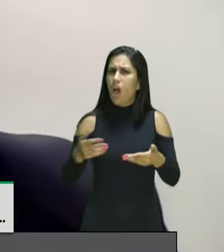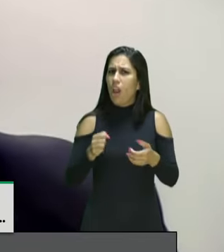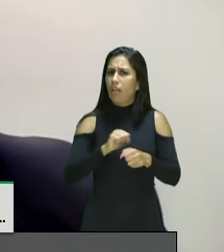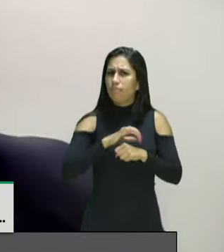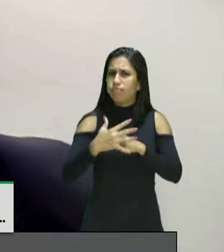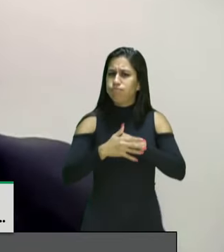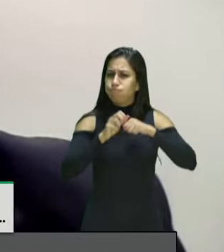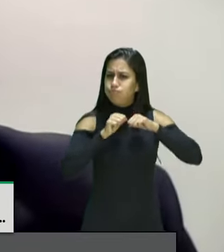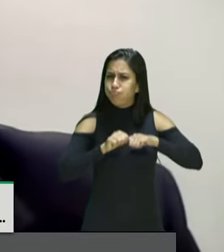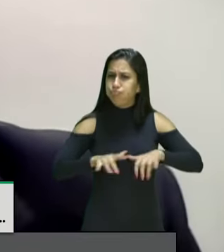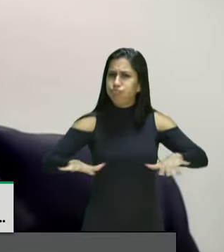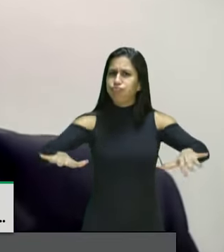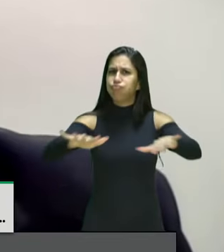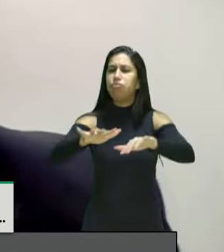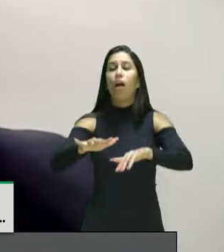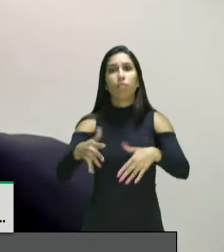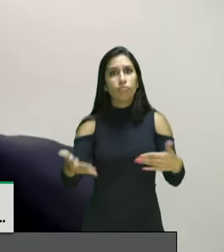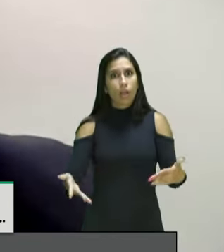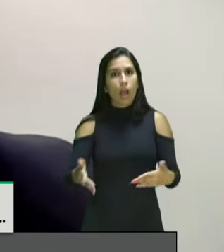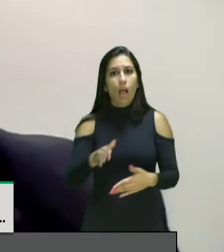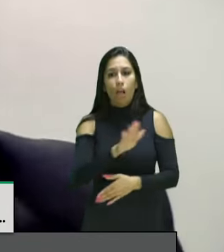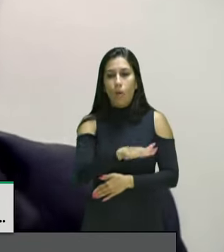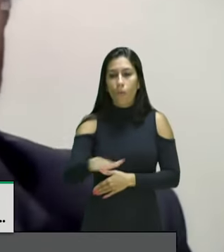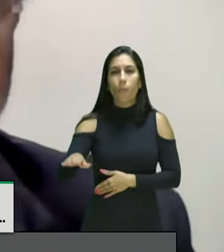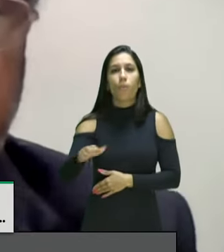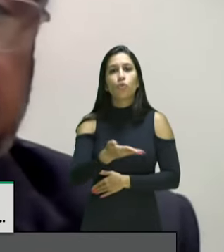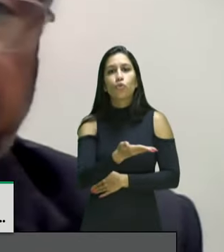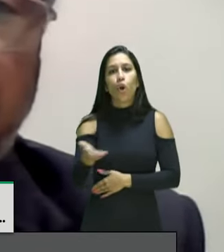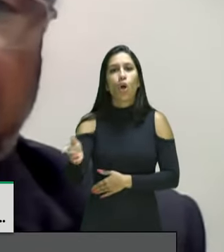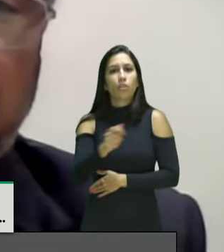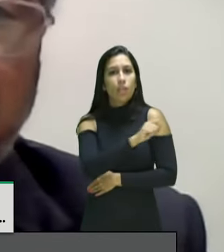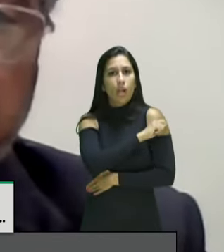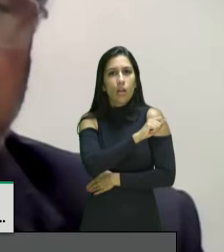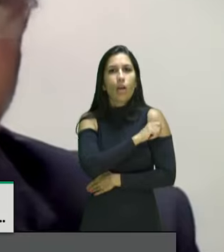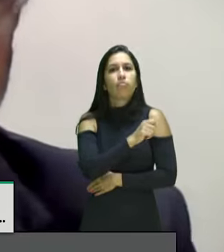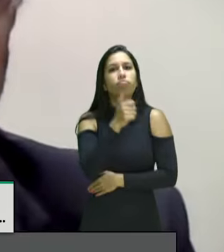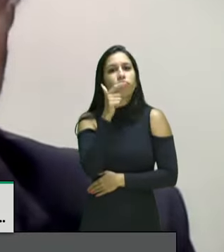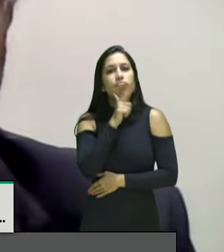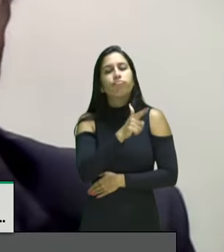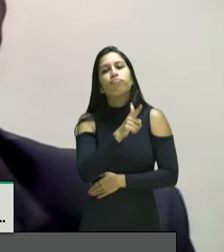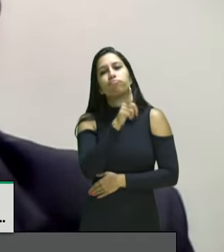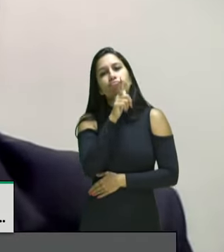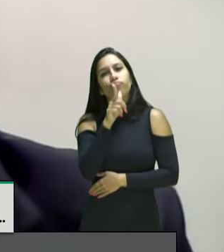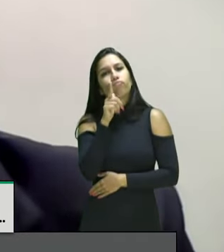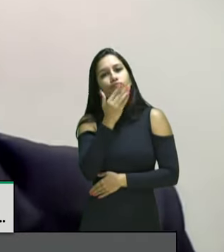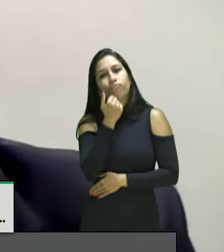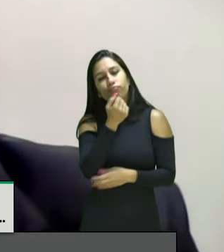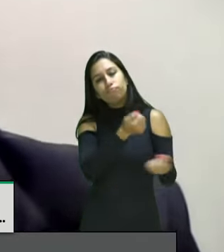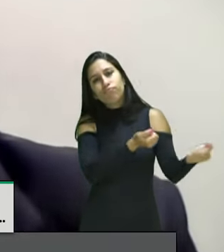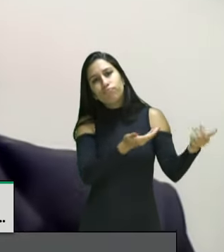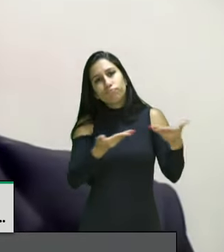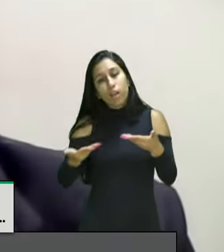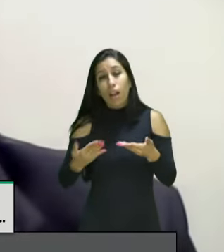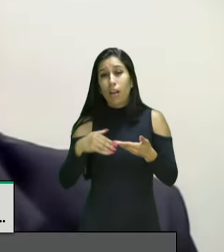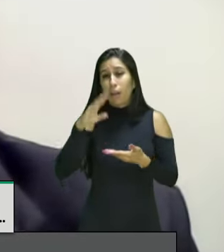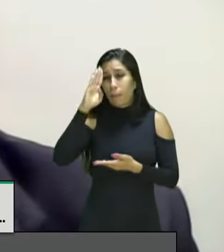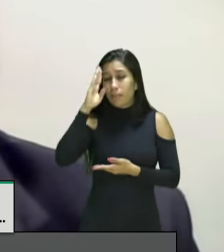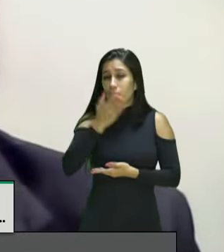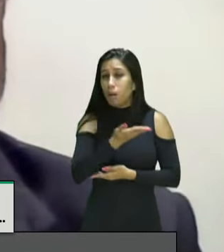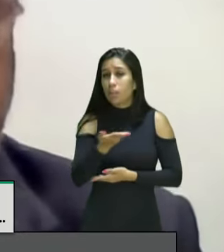estudantes pertencentes aos grupos mais vulneráveis, sendo esse formado majoritariamente por estudantes negros.